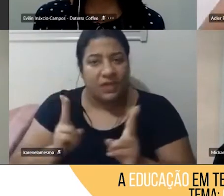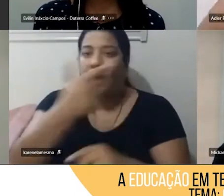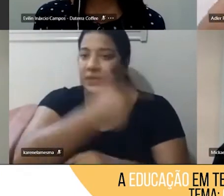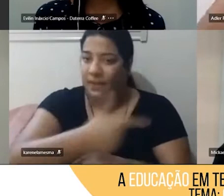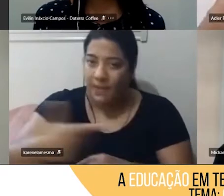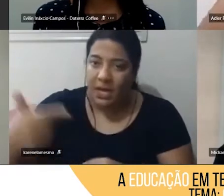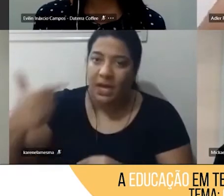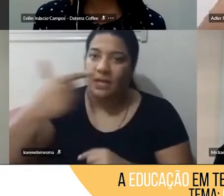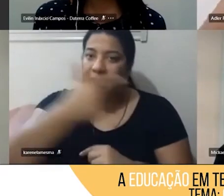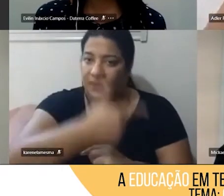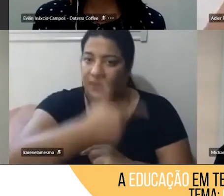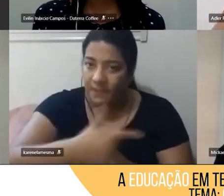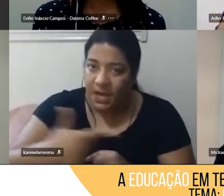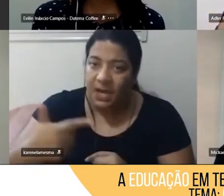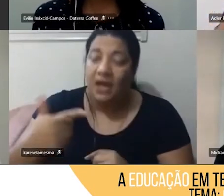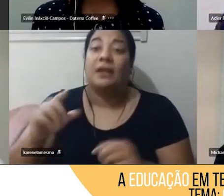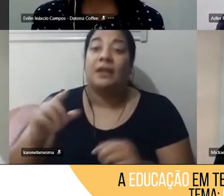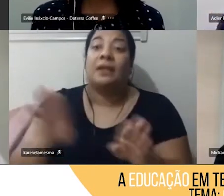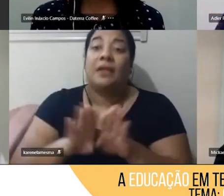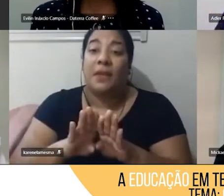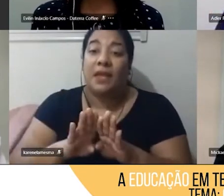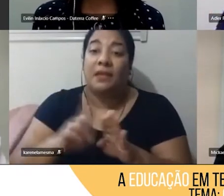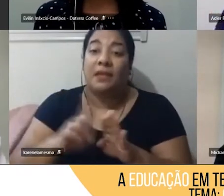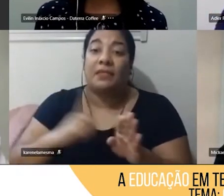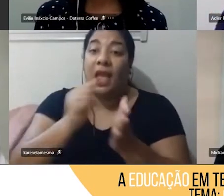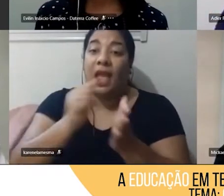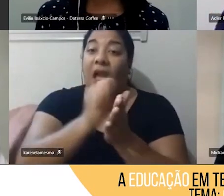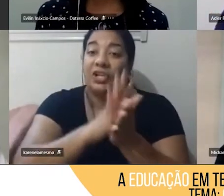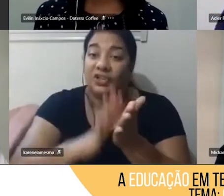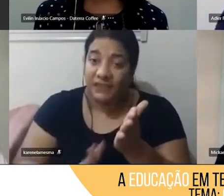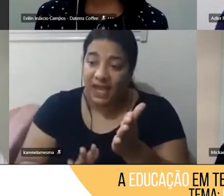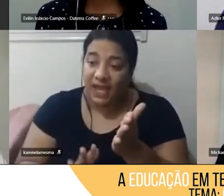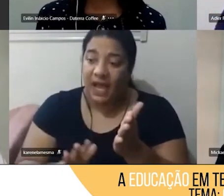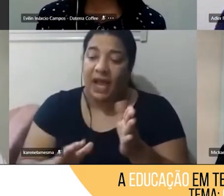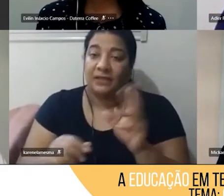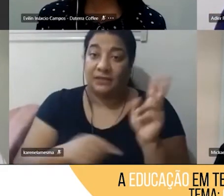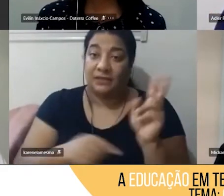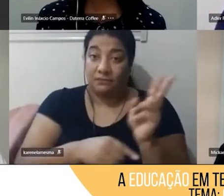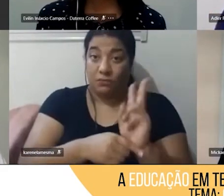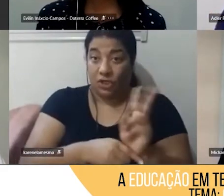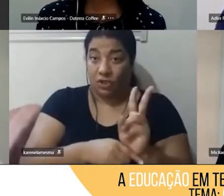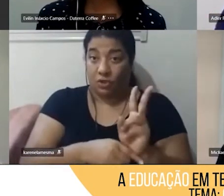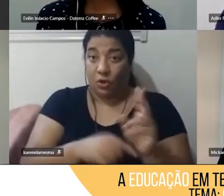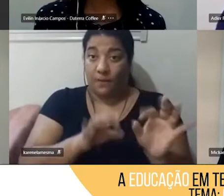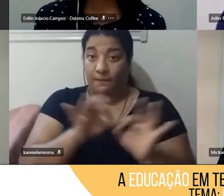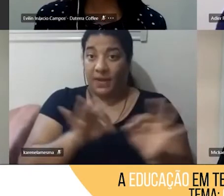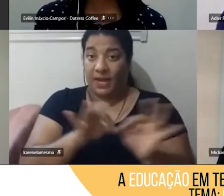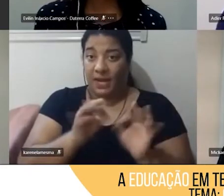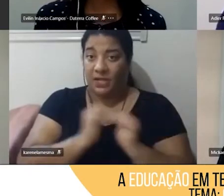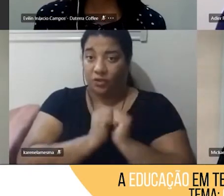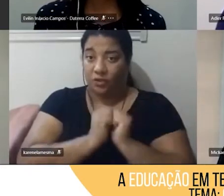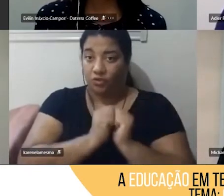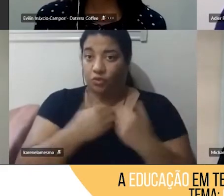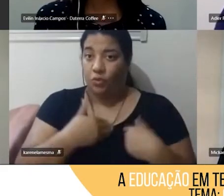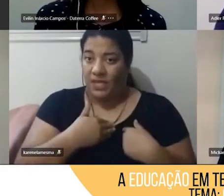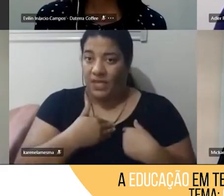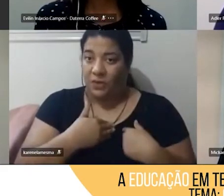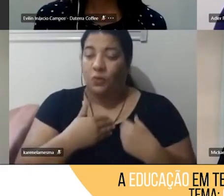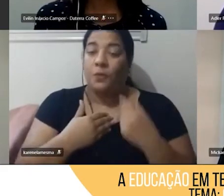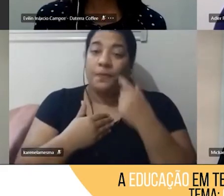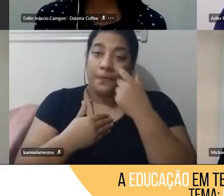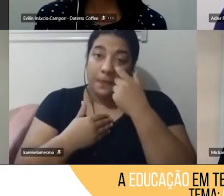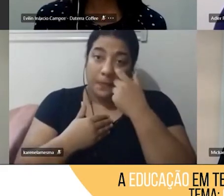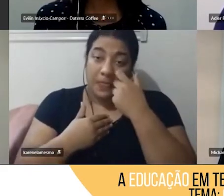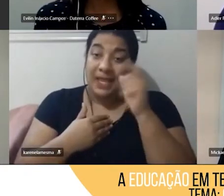nós temos as atividades que são planejadas pelos monitores, junto comigo, e aí, esses